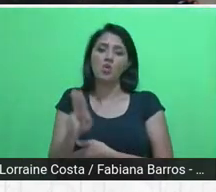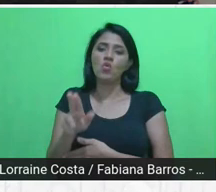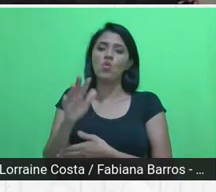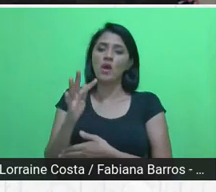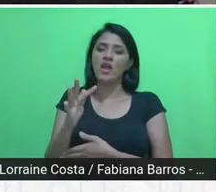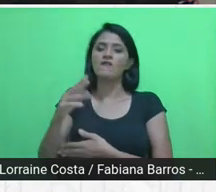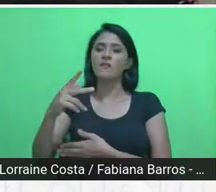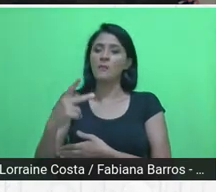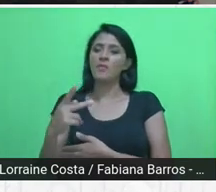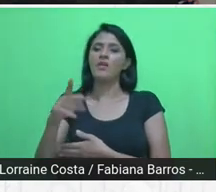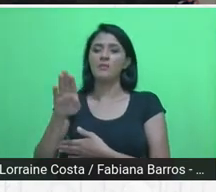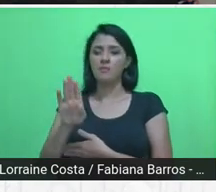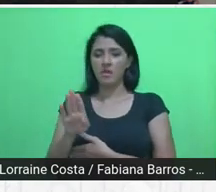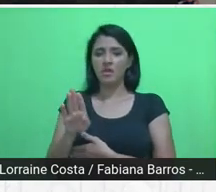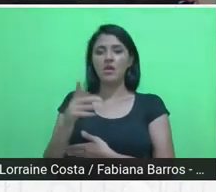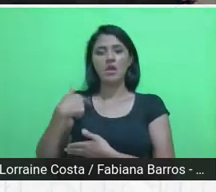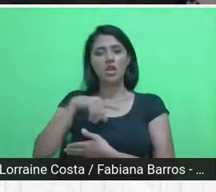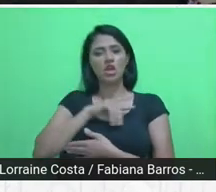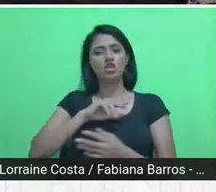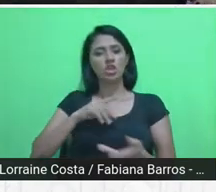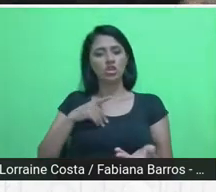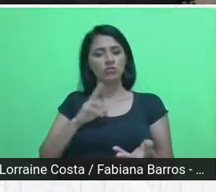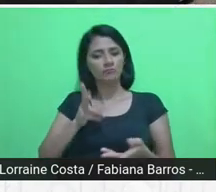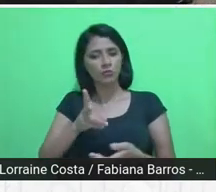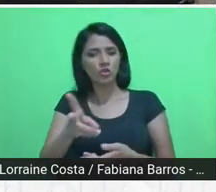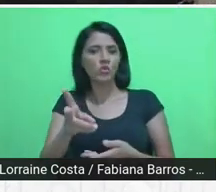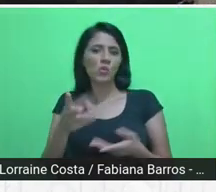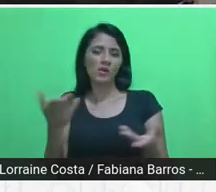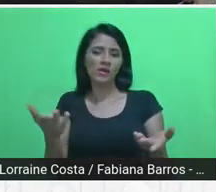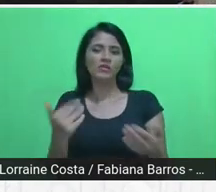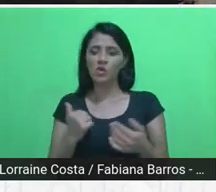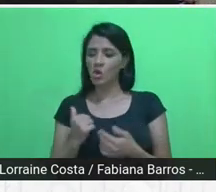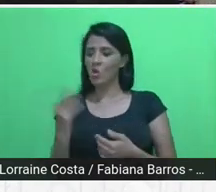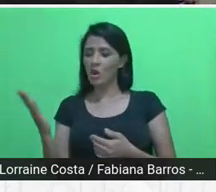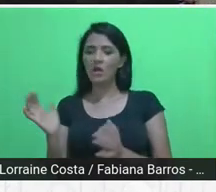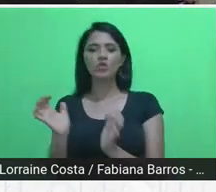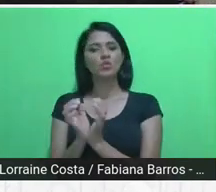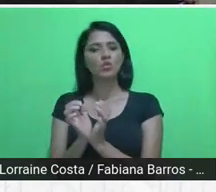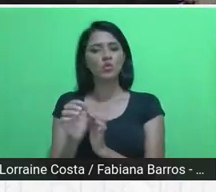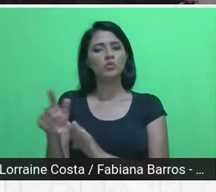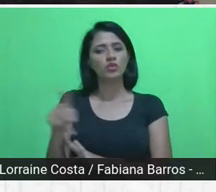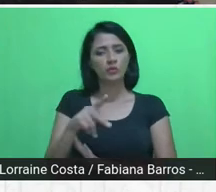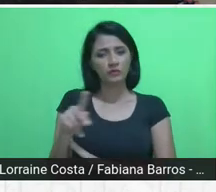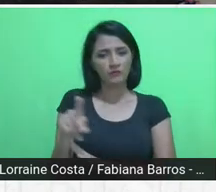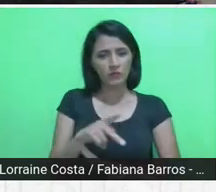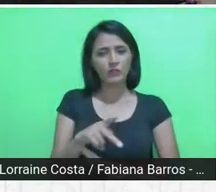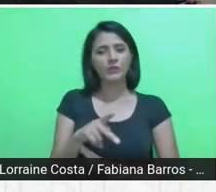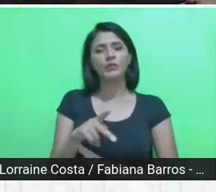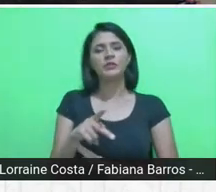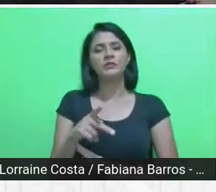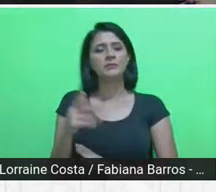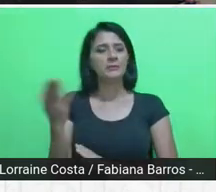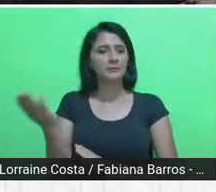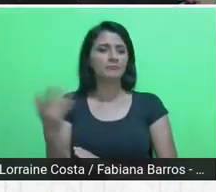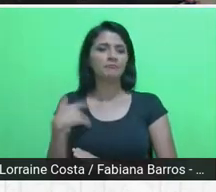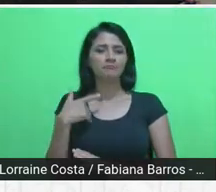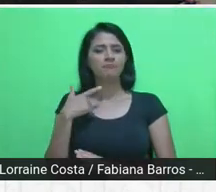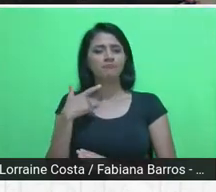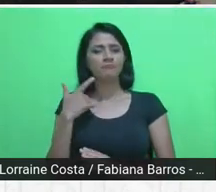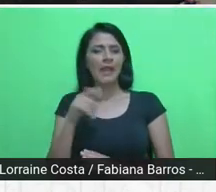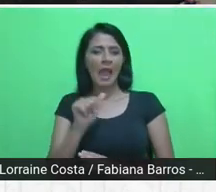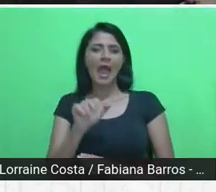encaminhamento junto com, ao lado de um grupo de professores bastante ativos, né,